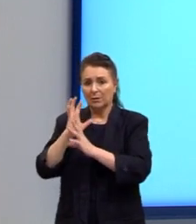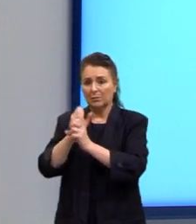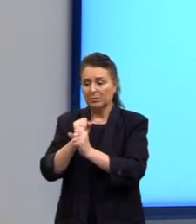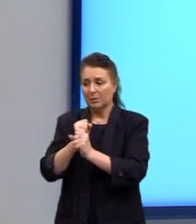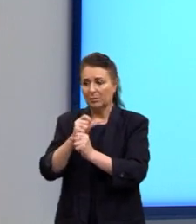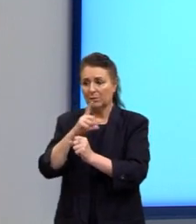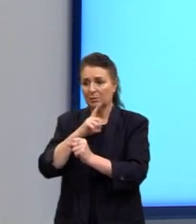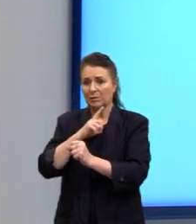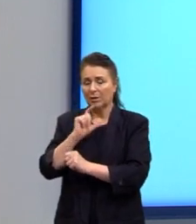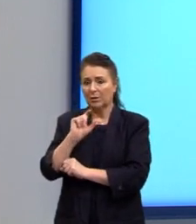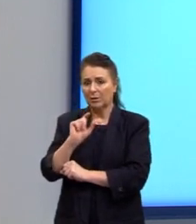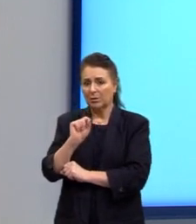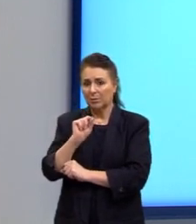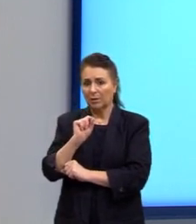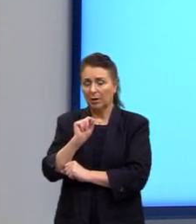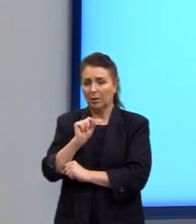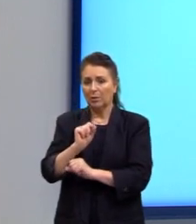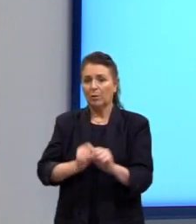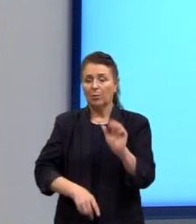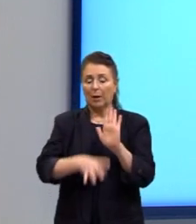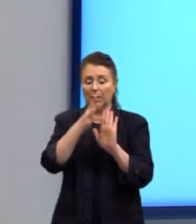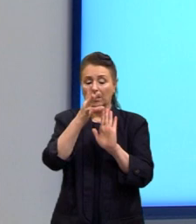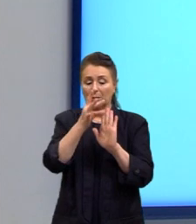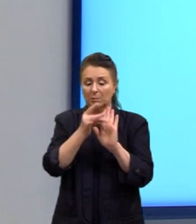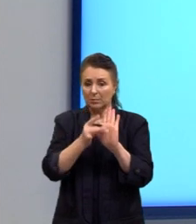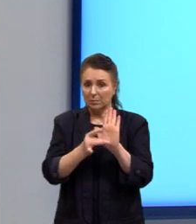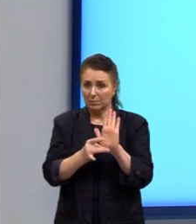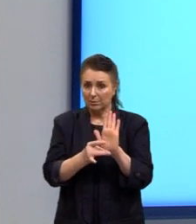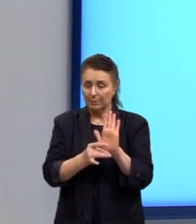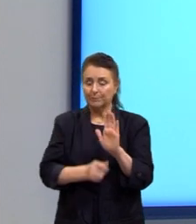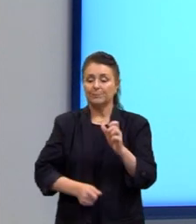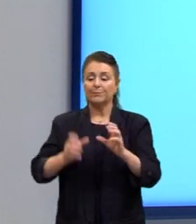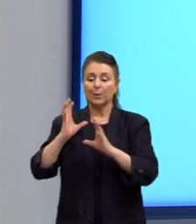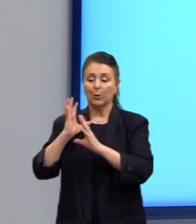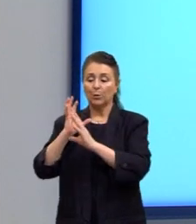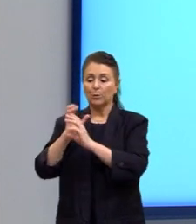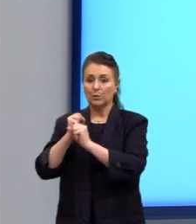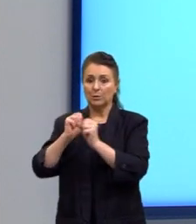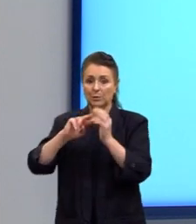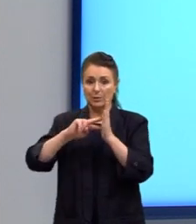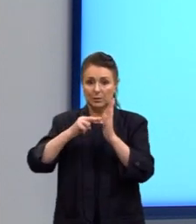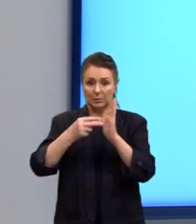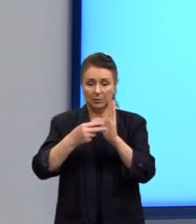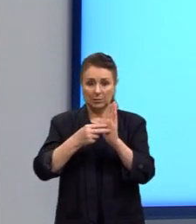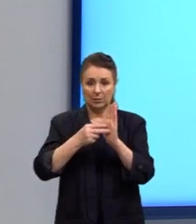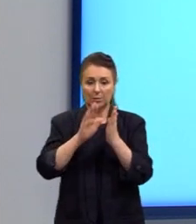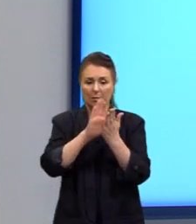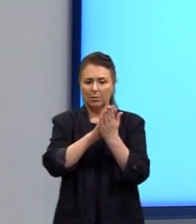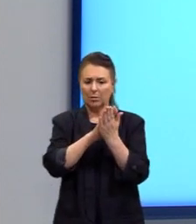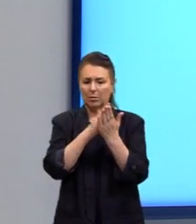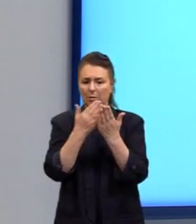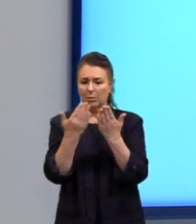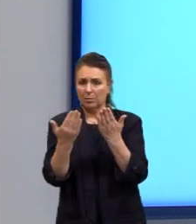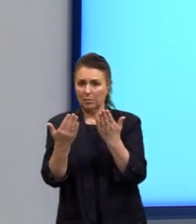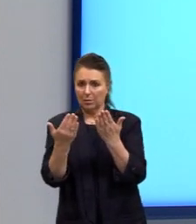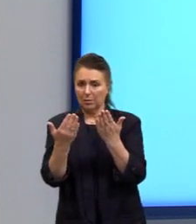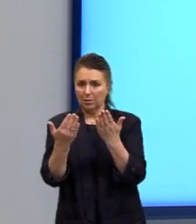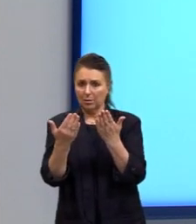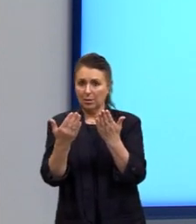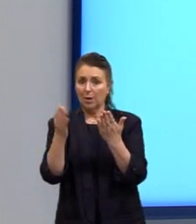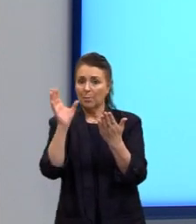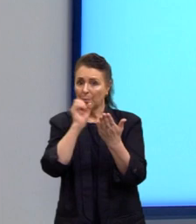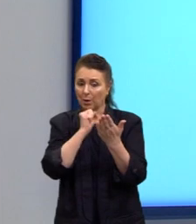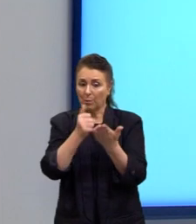nós temos uma breve definição que diz o seguinte. A conclusão, análoga ao pão que é base do sanduíche,